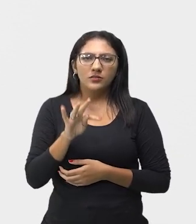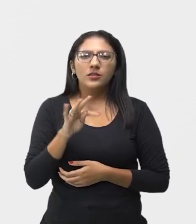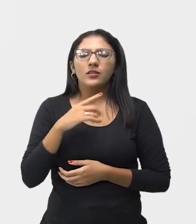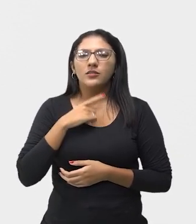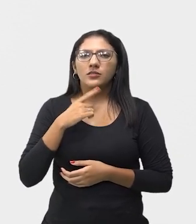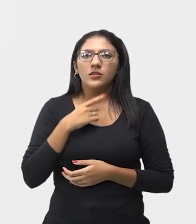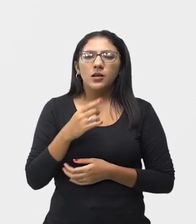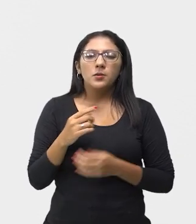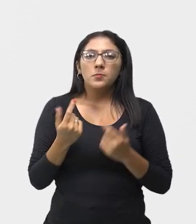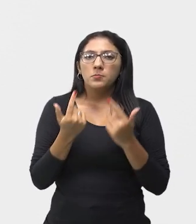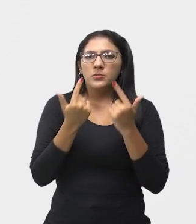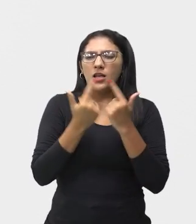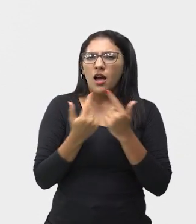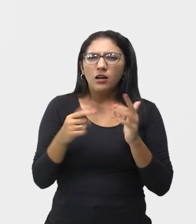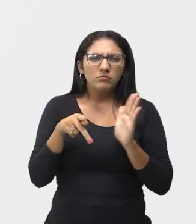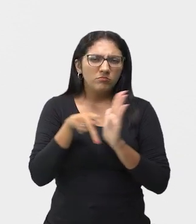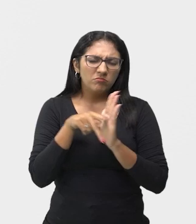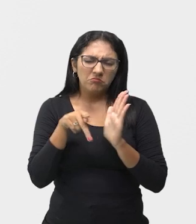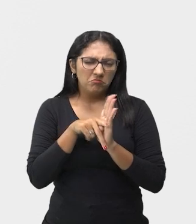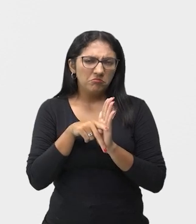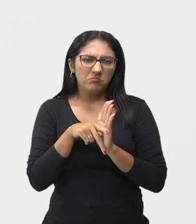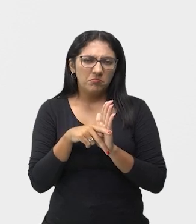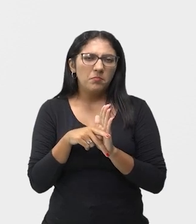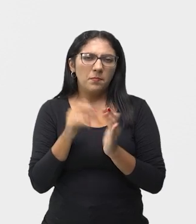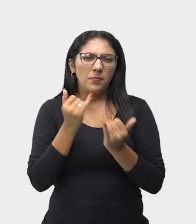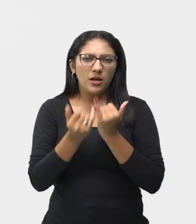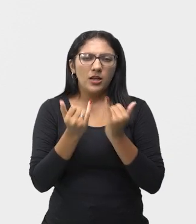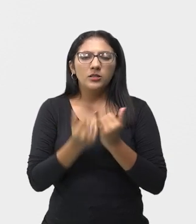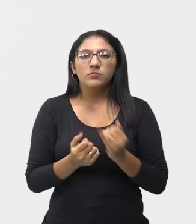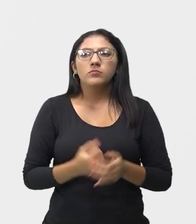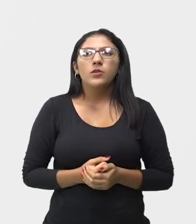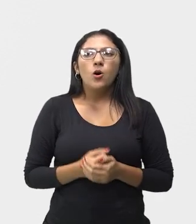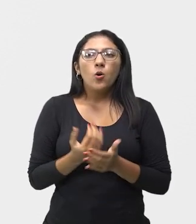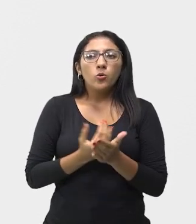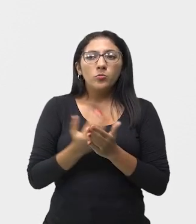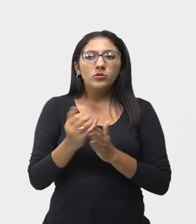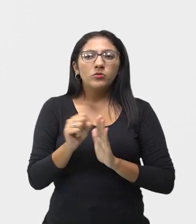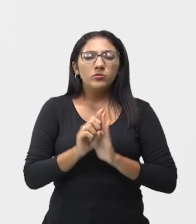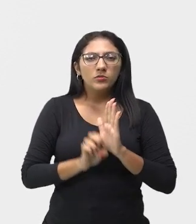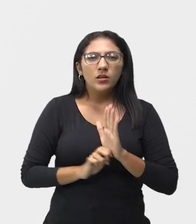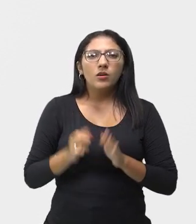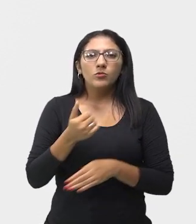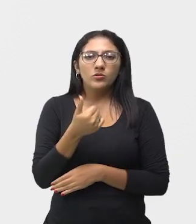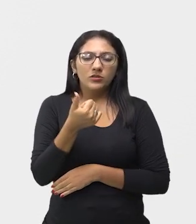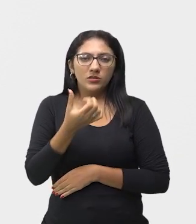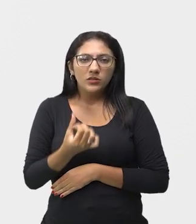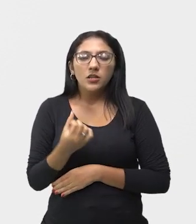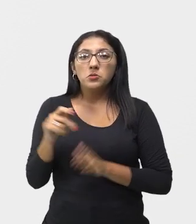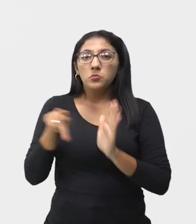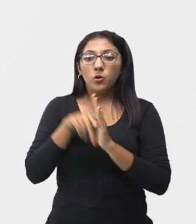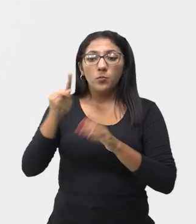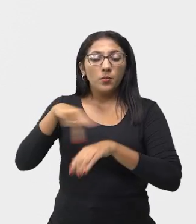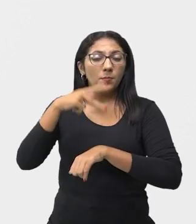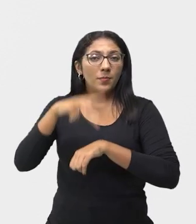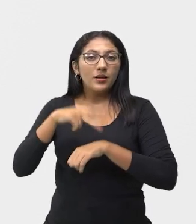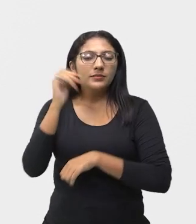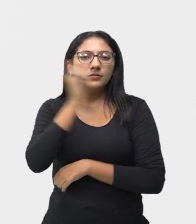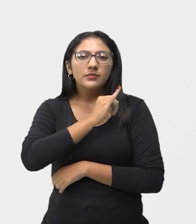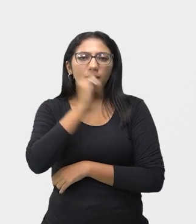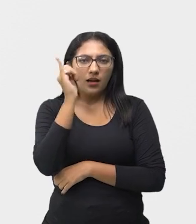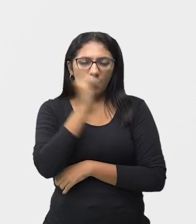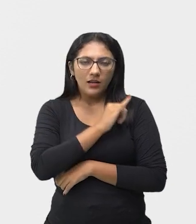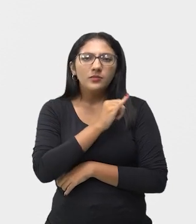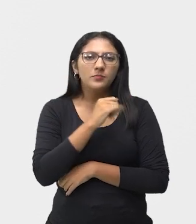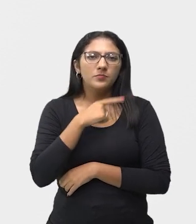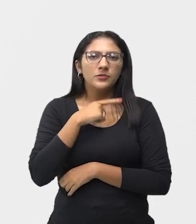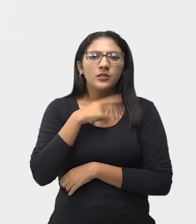improviso. Ele iniciou no século XVI com uma forma popular de teatro na Itália, denominada de